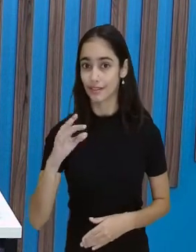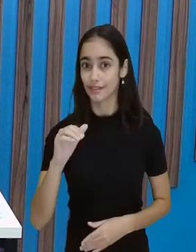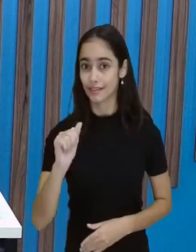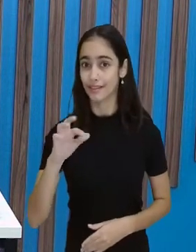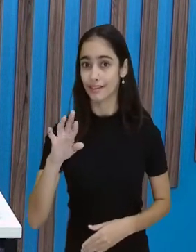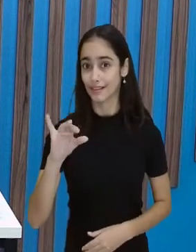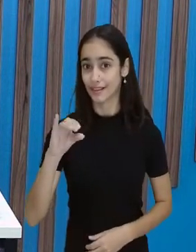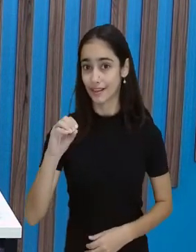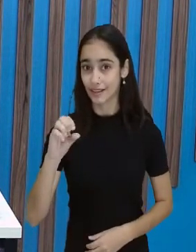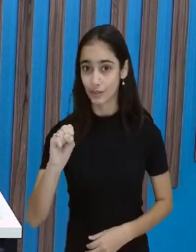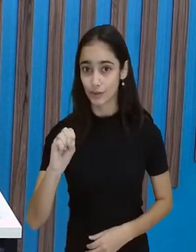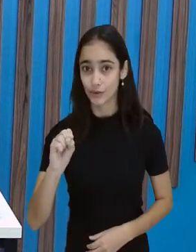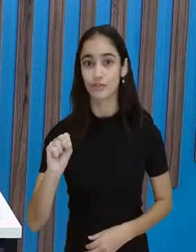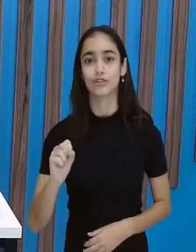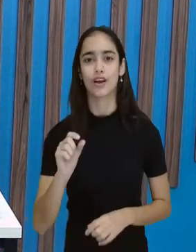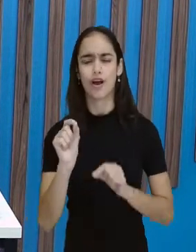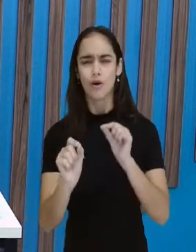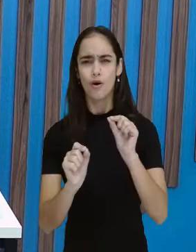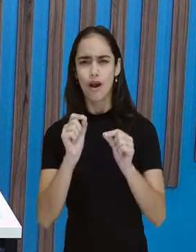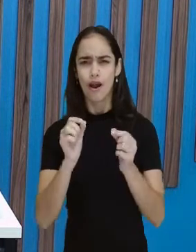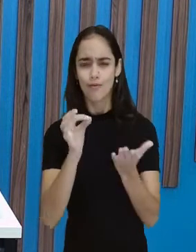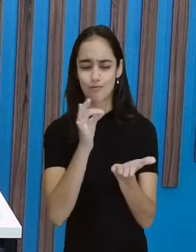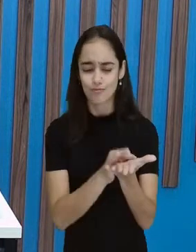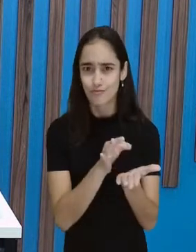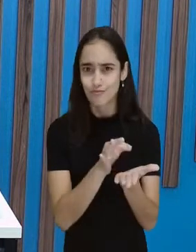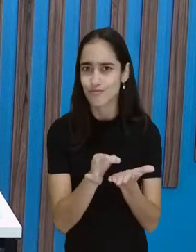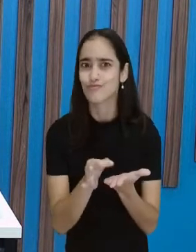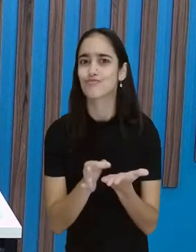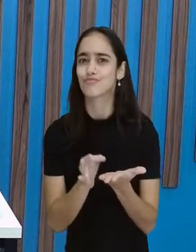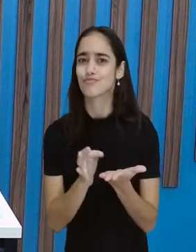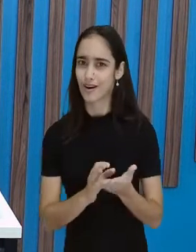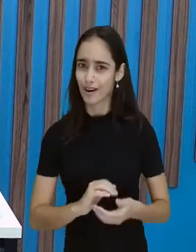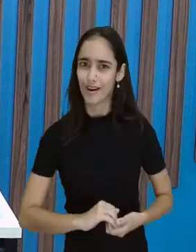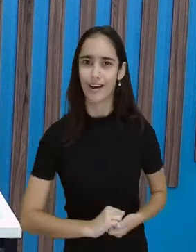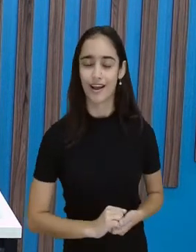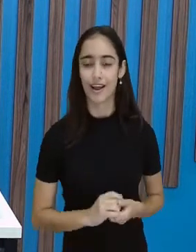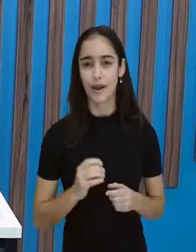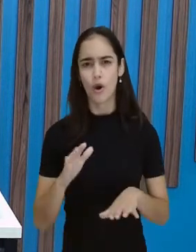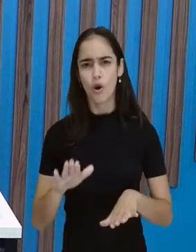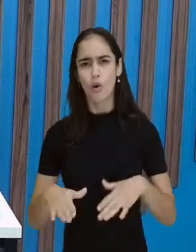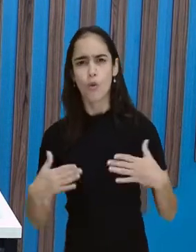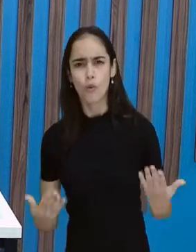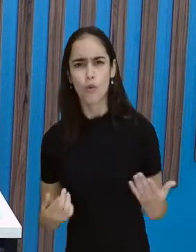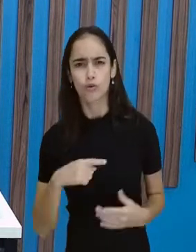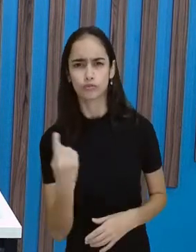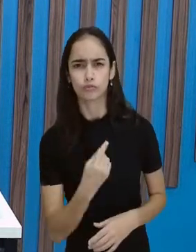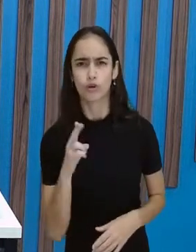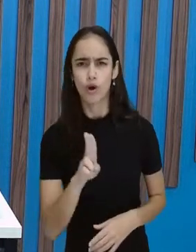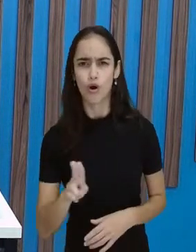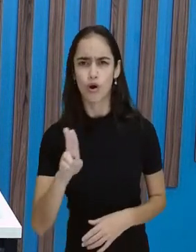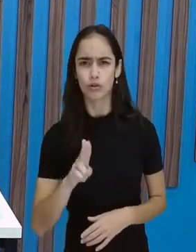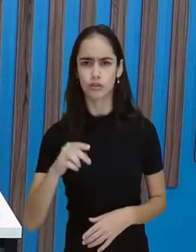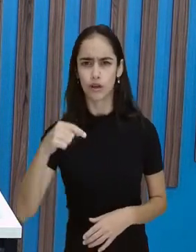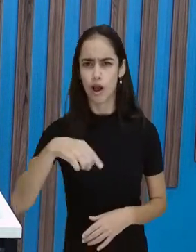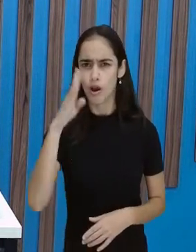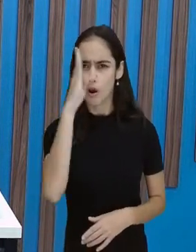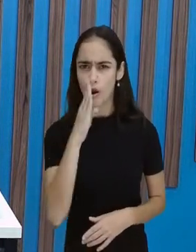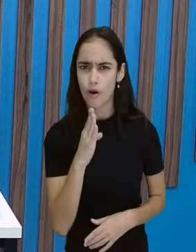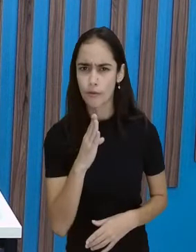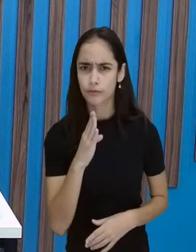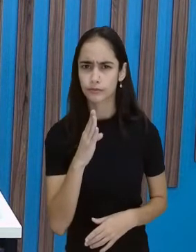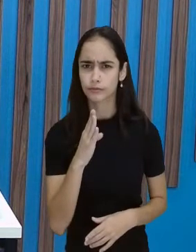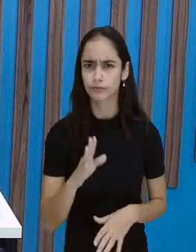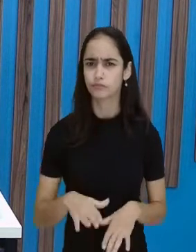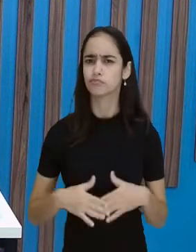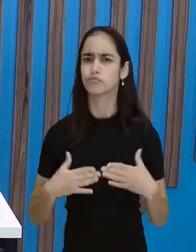E qual é a moeda? dinheiro, a nota, cédula que circula aqui no nosso país. Mas, no Brasil, a gente tem o nosso sistema